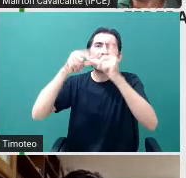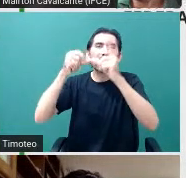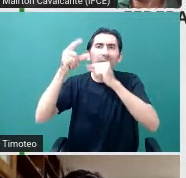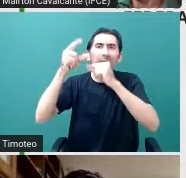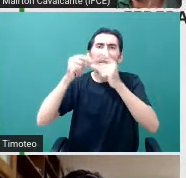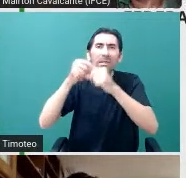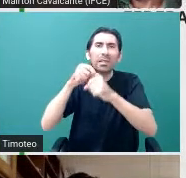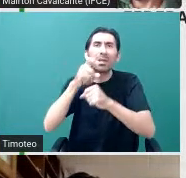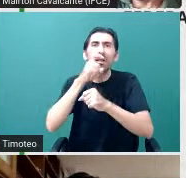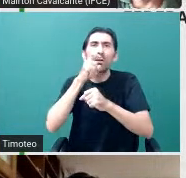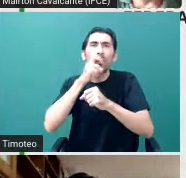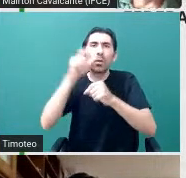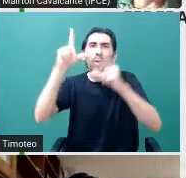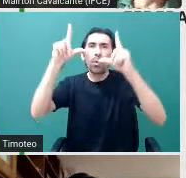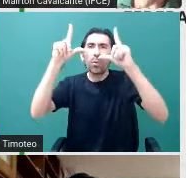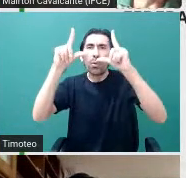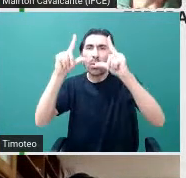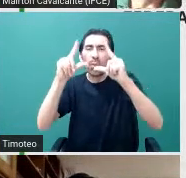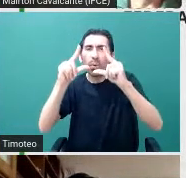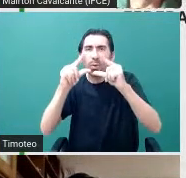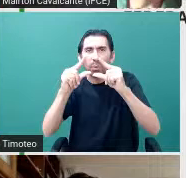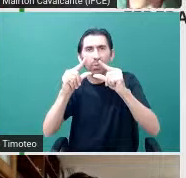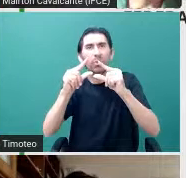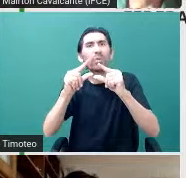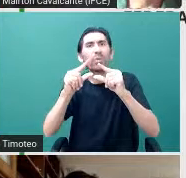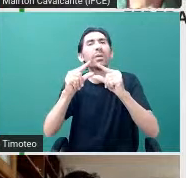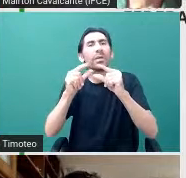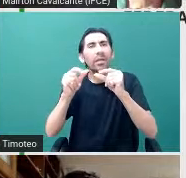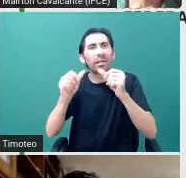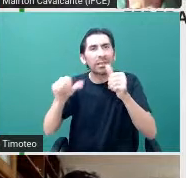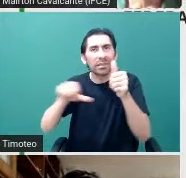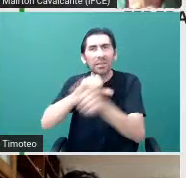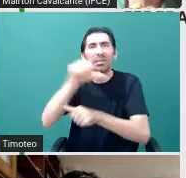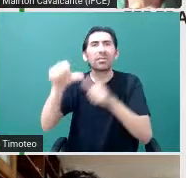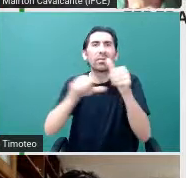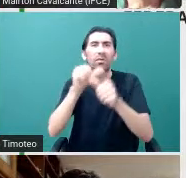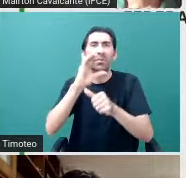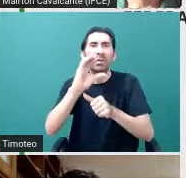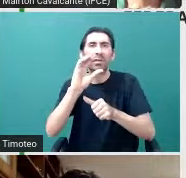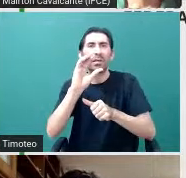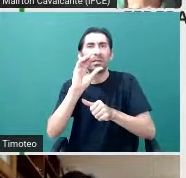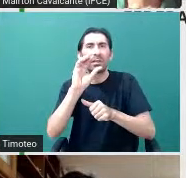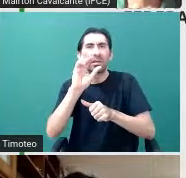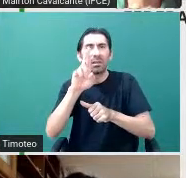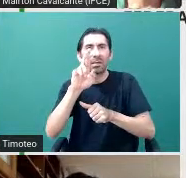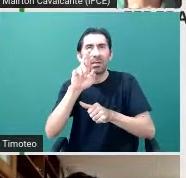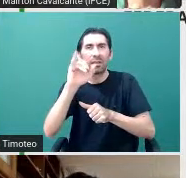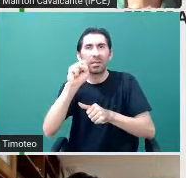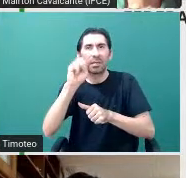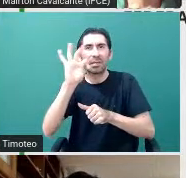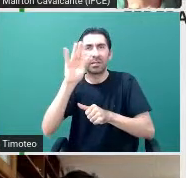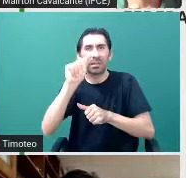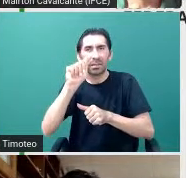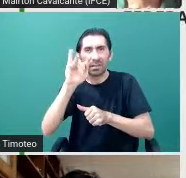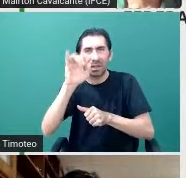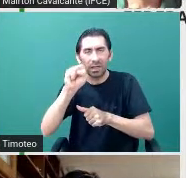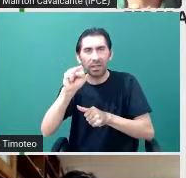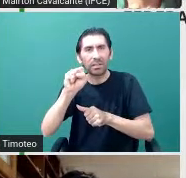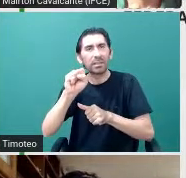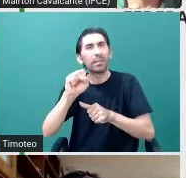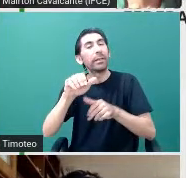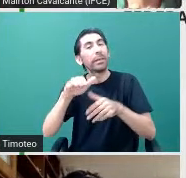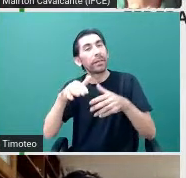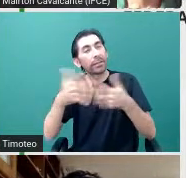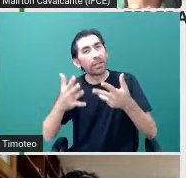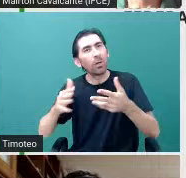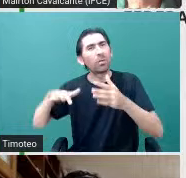vez mais densas e cristalizam. E como algumas estrelas mudam de brilho com o